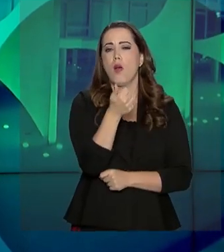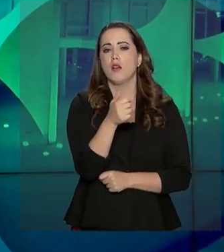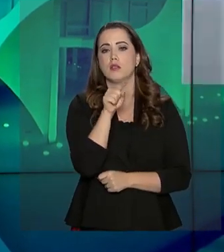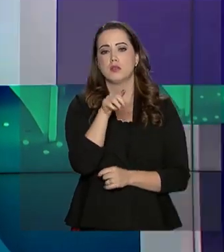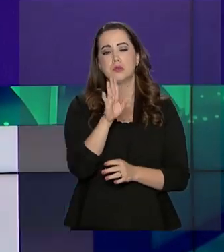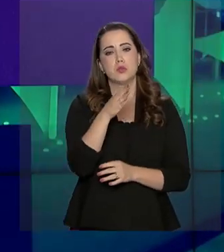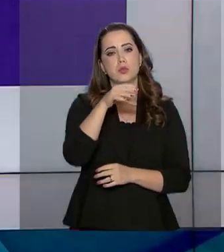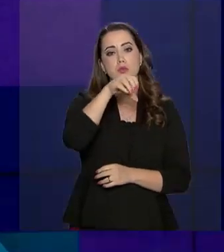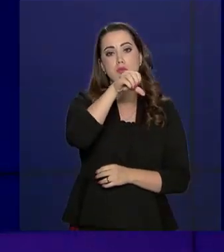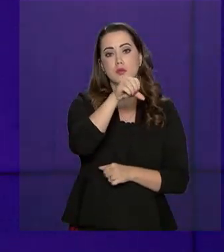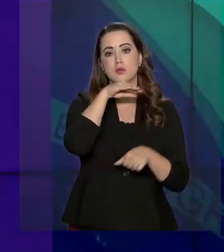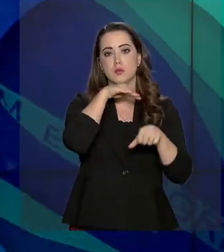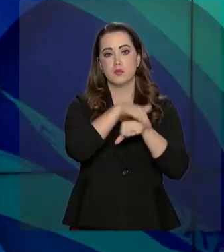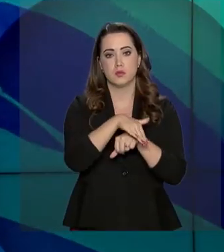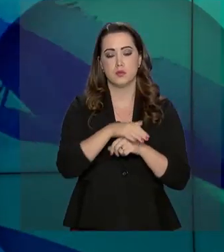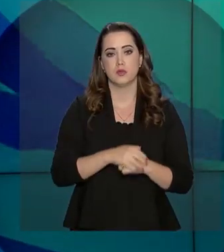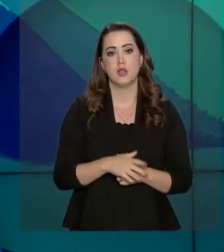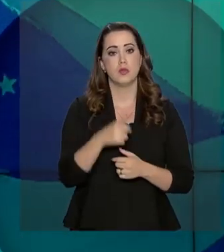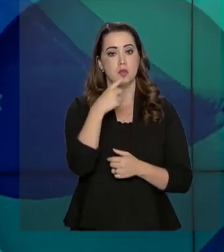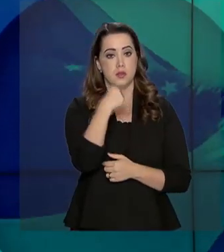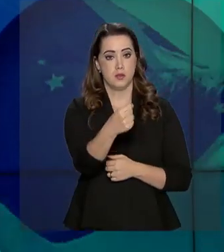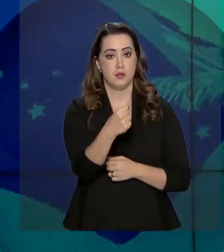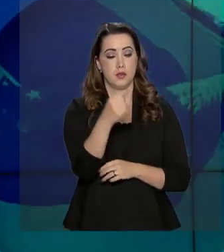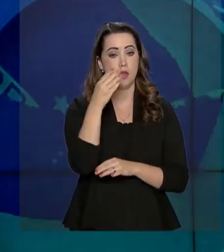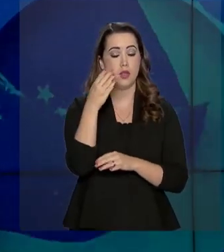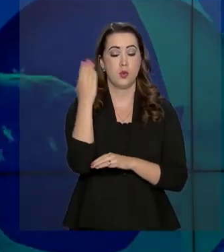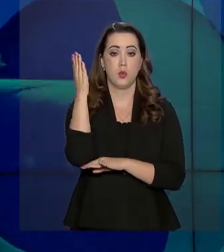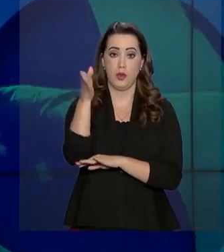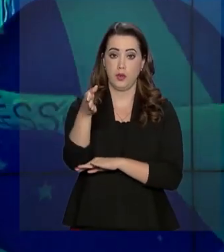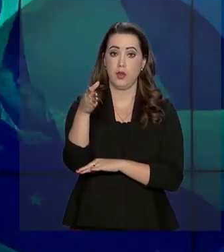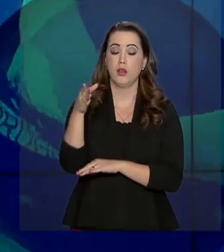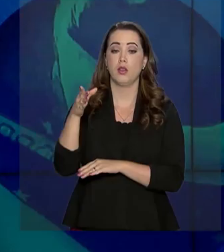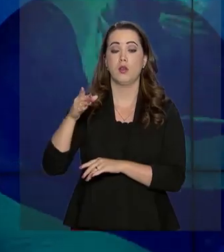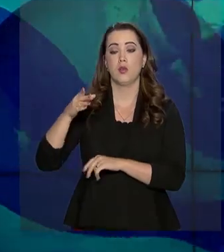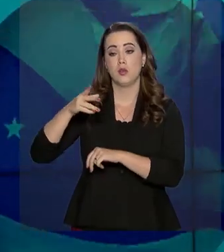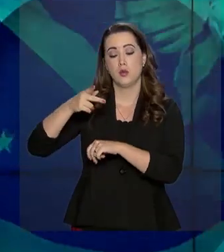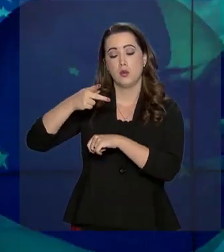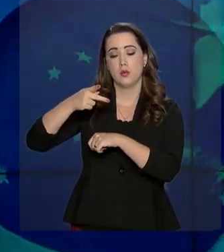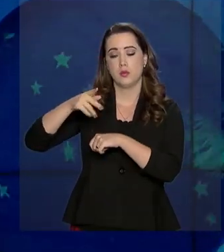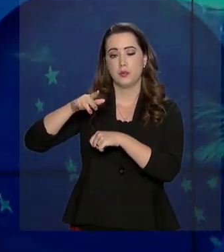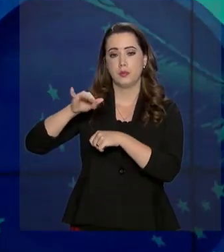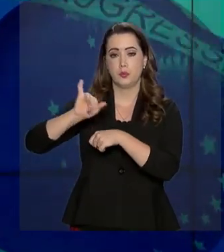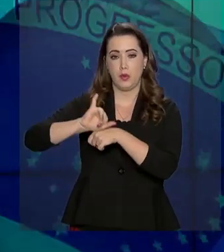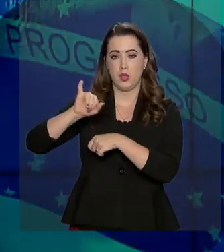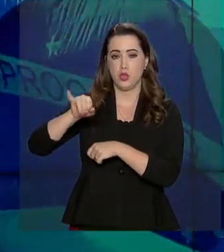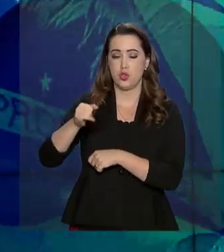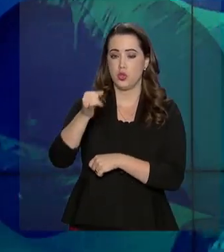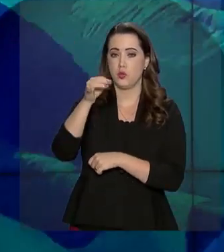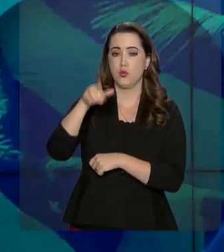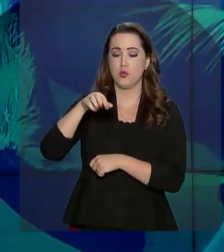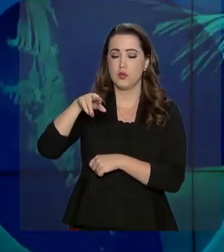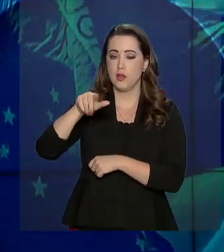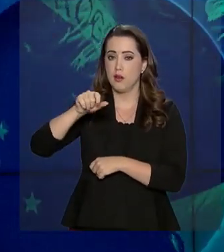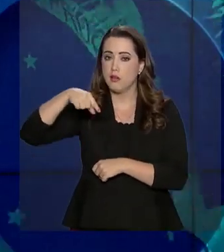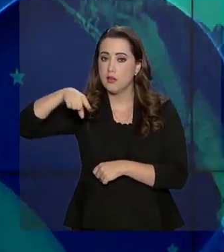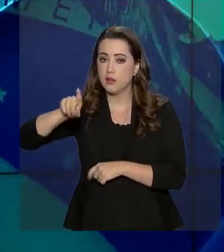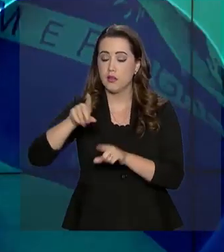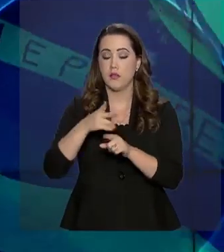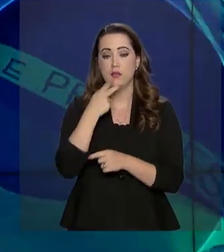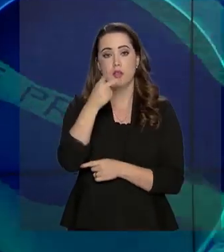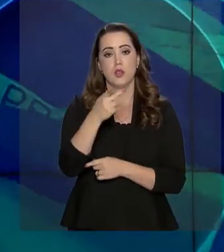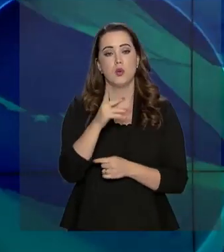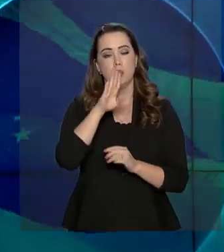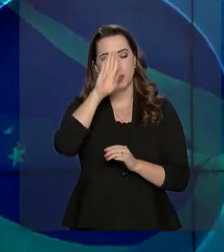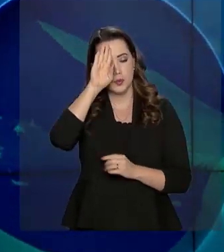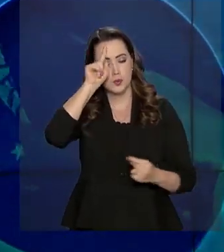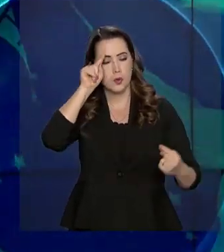pouco perto das 9 da noite. Ao deixar o hotel em Jerusalém, afirmou que a prioridade agora é aprovar a reforma